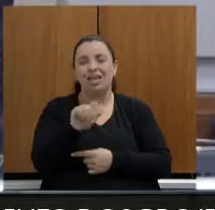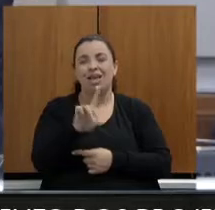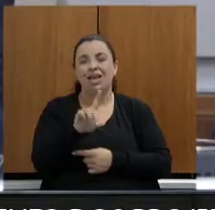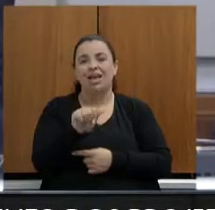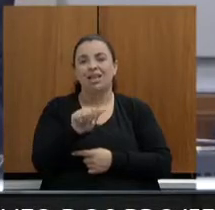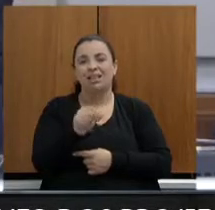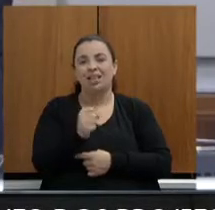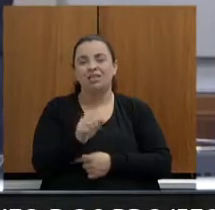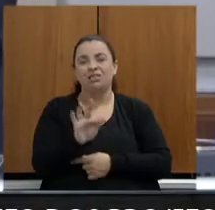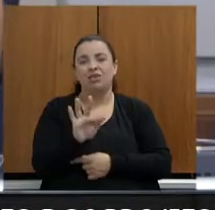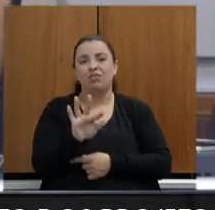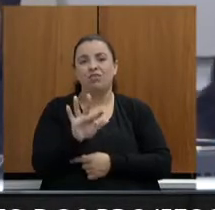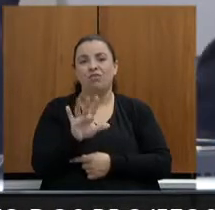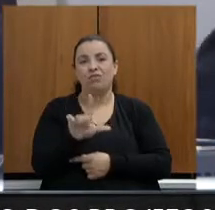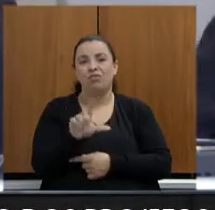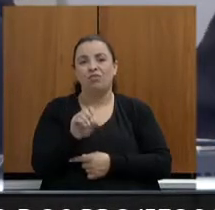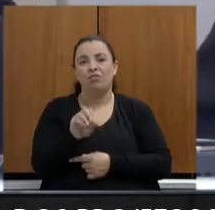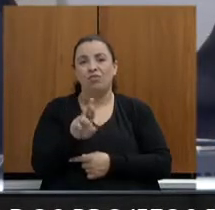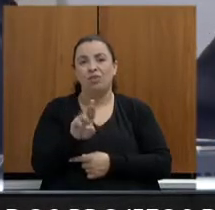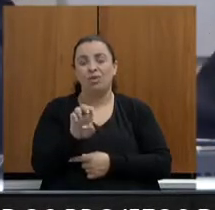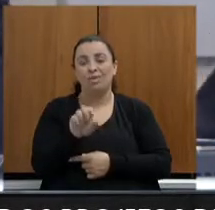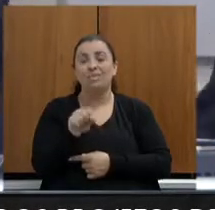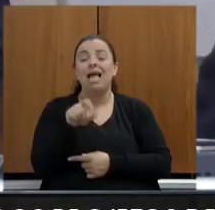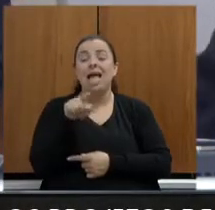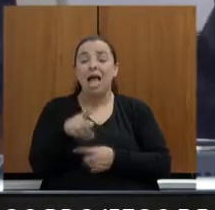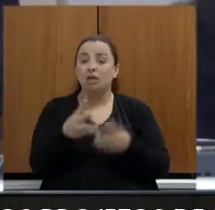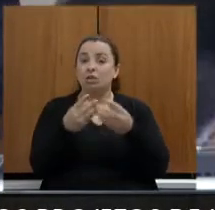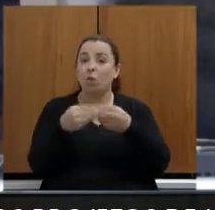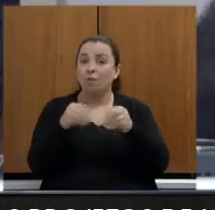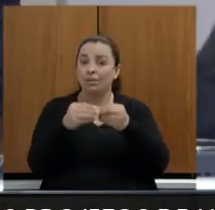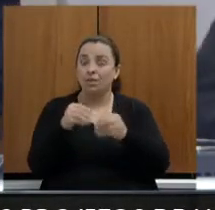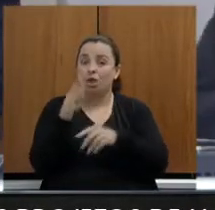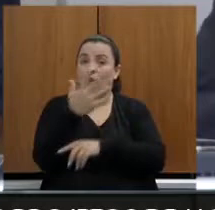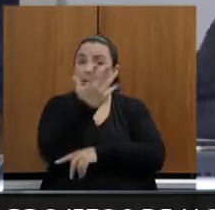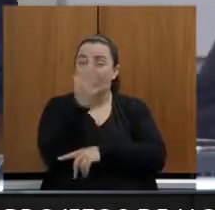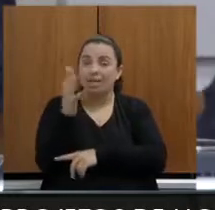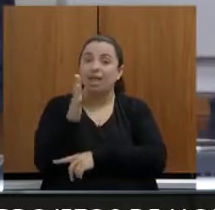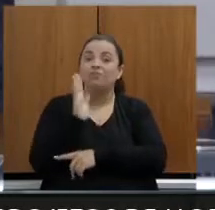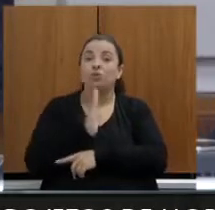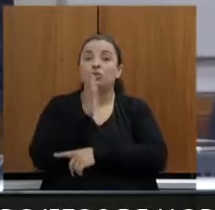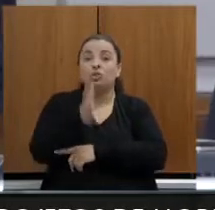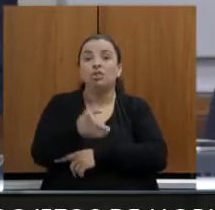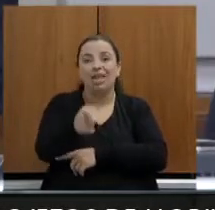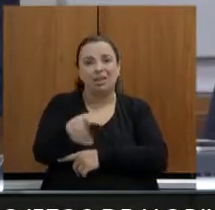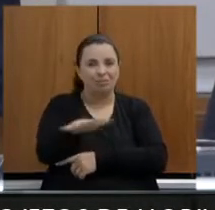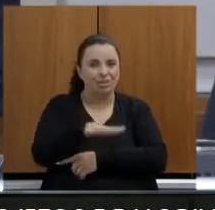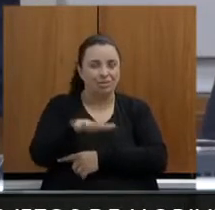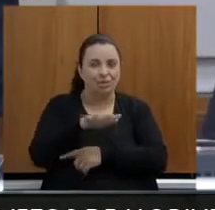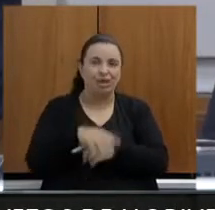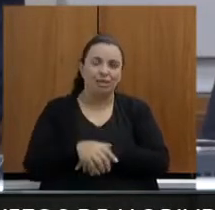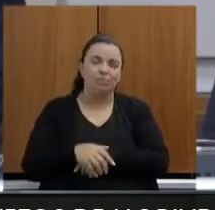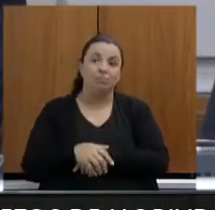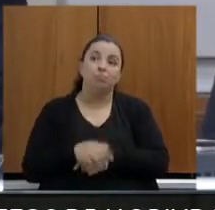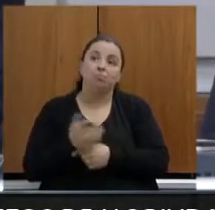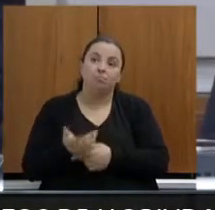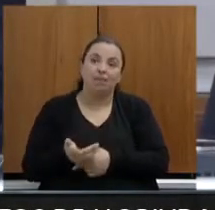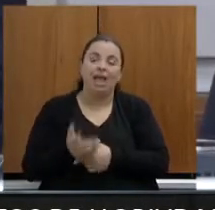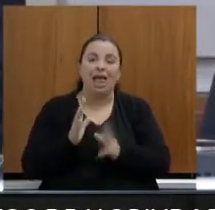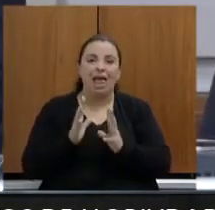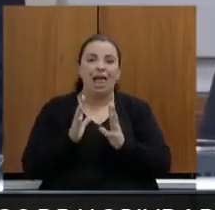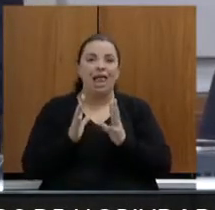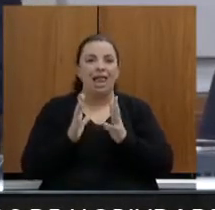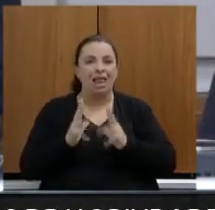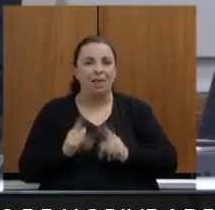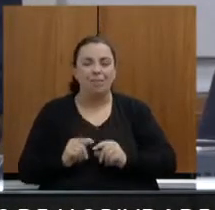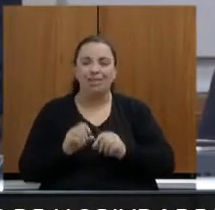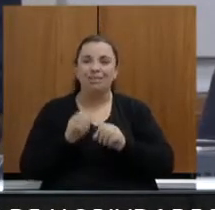compensações ambientais serão destinadas para a Varza das Flores. Ou seja, saneamento na Varza das Flores, os recursos